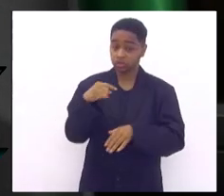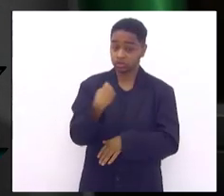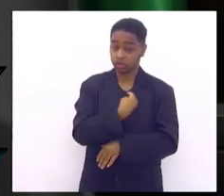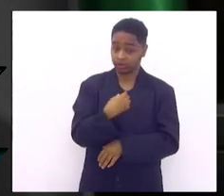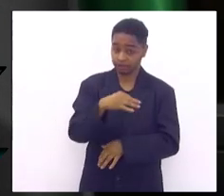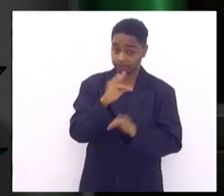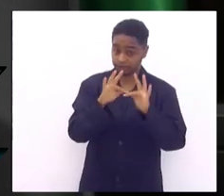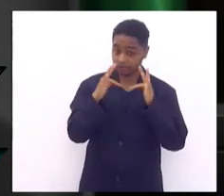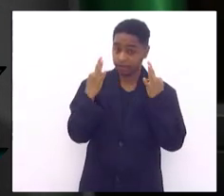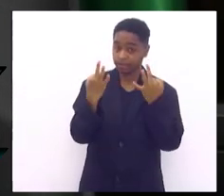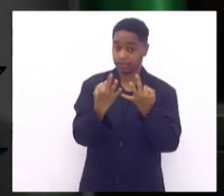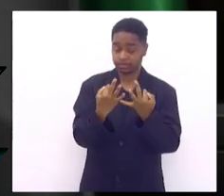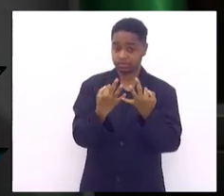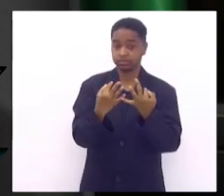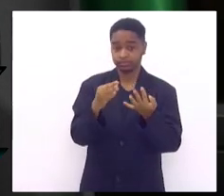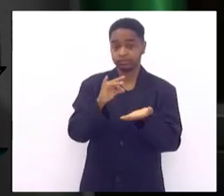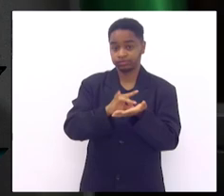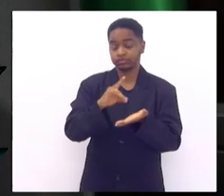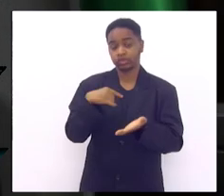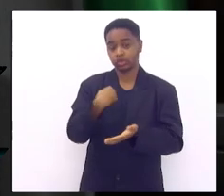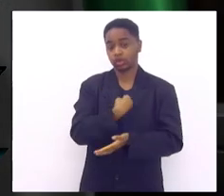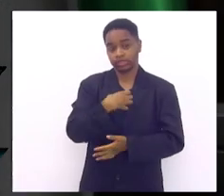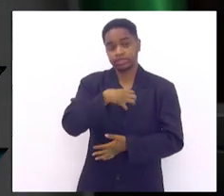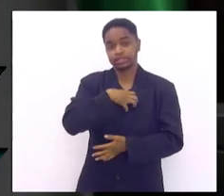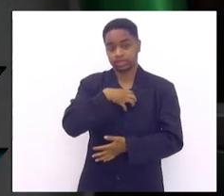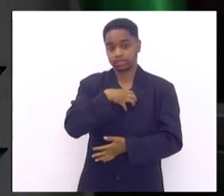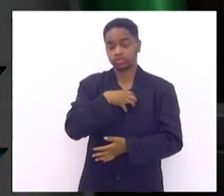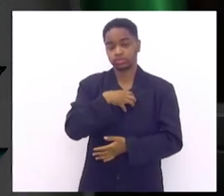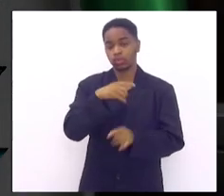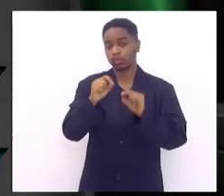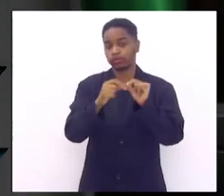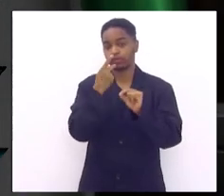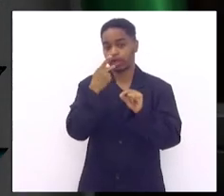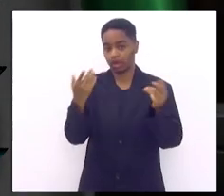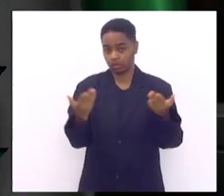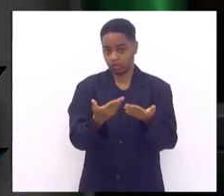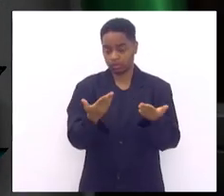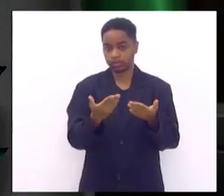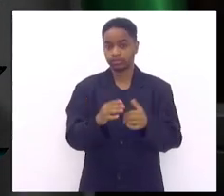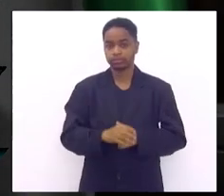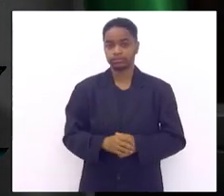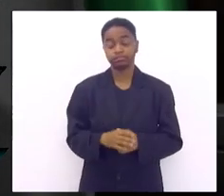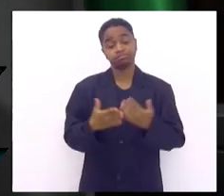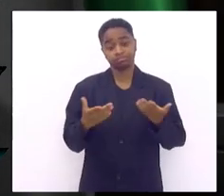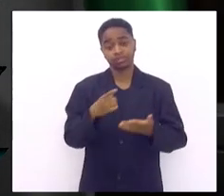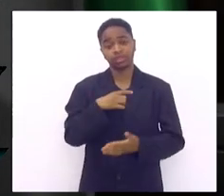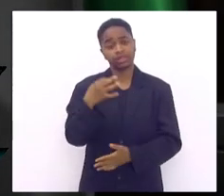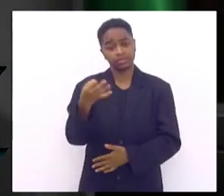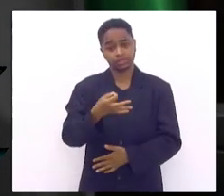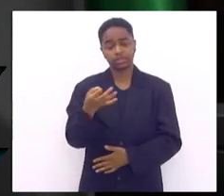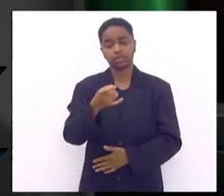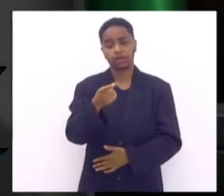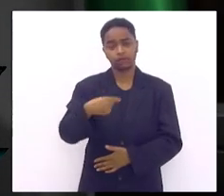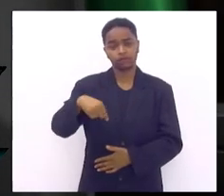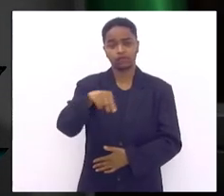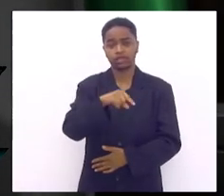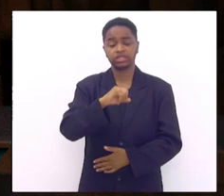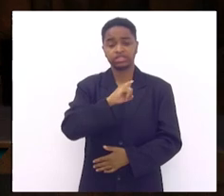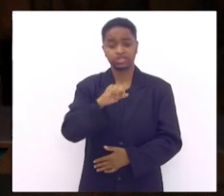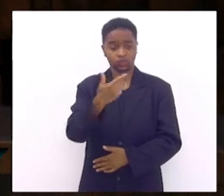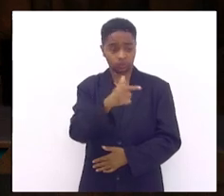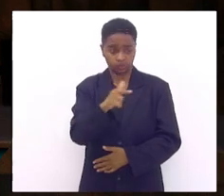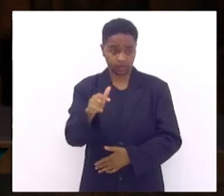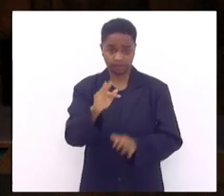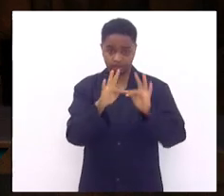nós vamos sentir isso na pele do que nós estamos falando aqui agora então com certeza alguns de vocês se não foi a família afetada